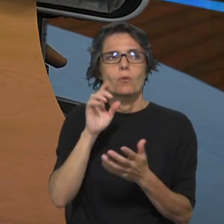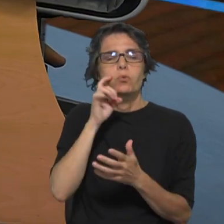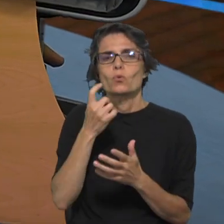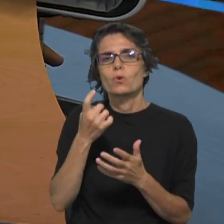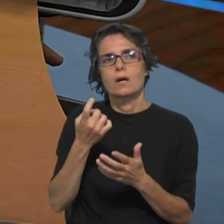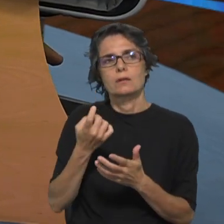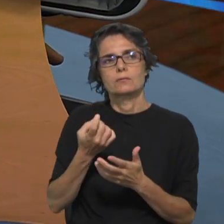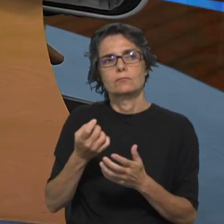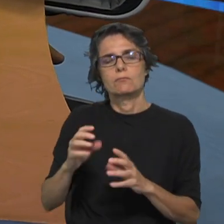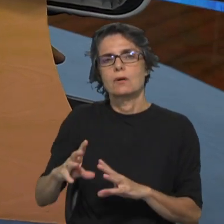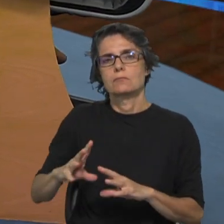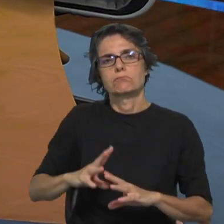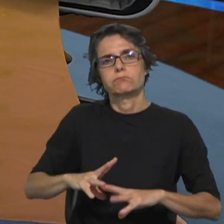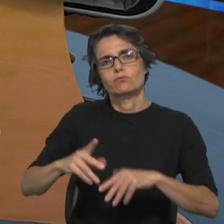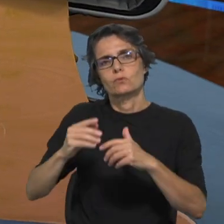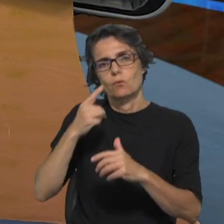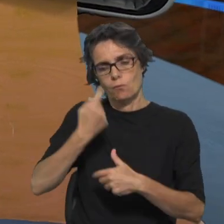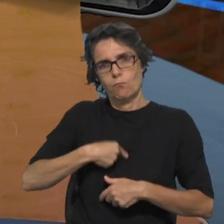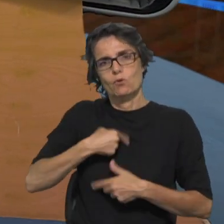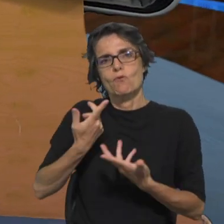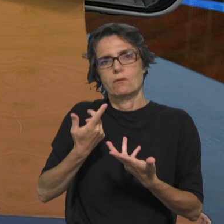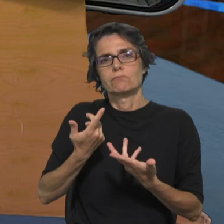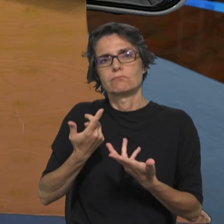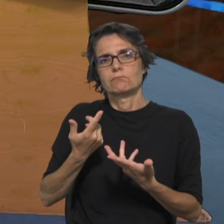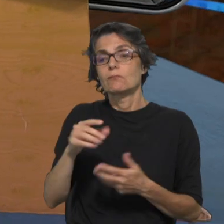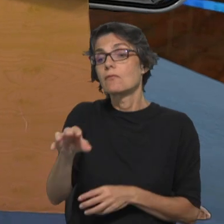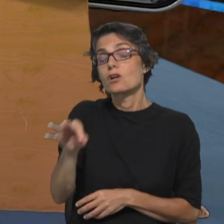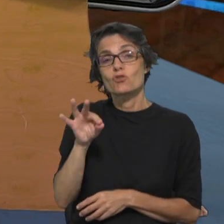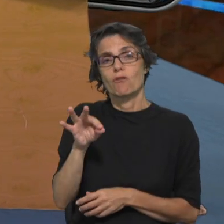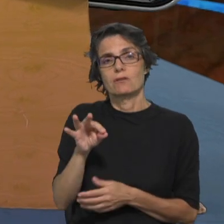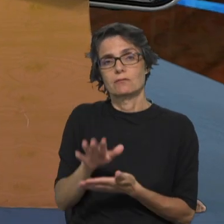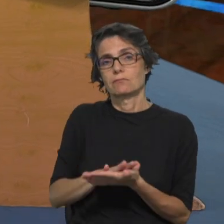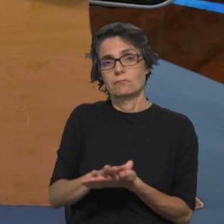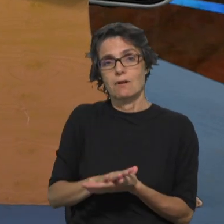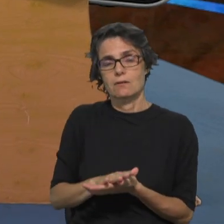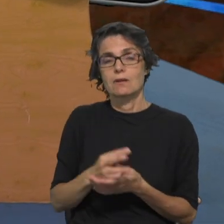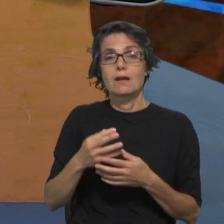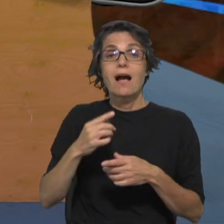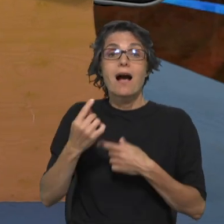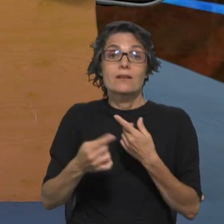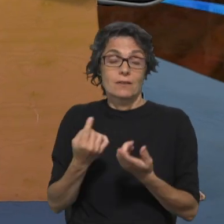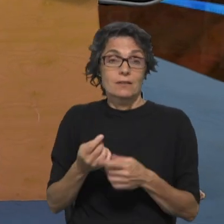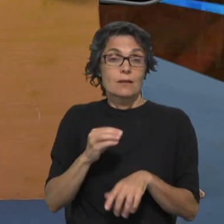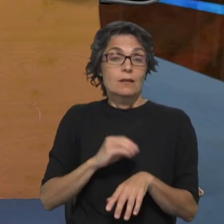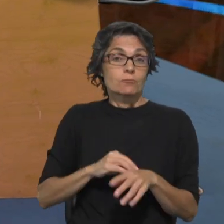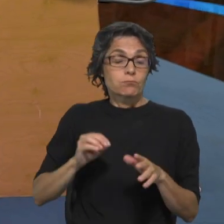pessoal, há sempre uma escolha. Infelizmente, há causas que às vezes empurram e é bonito de observar